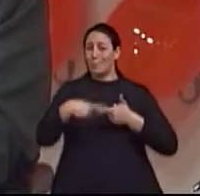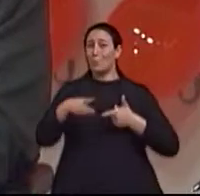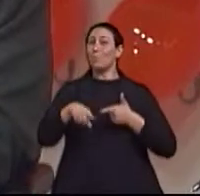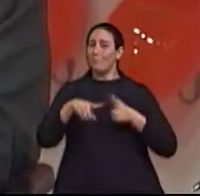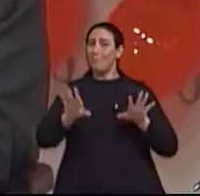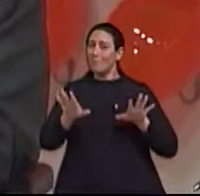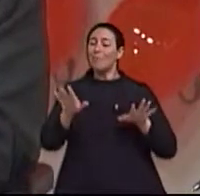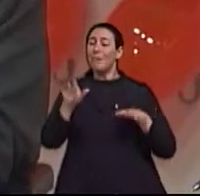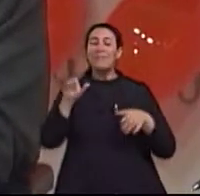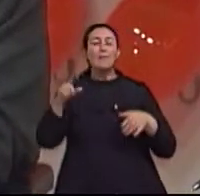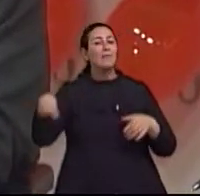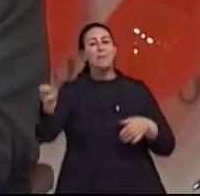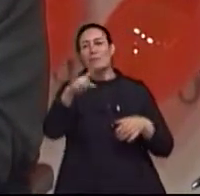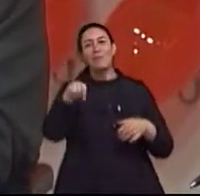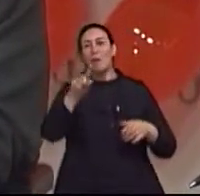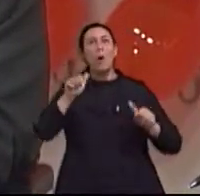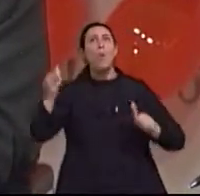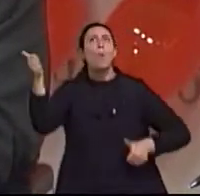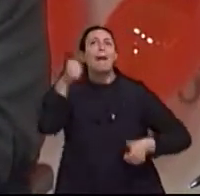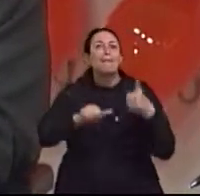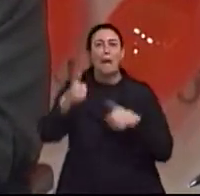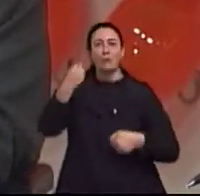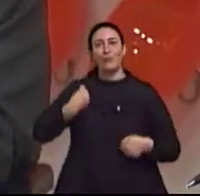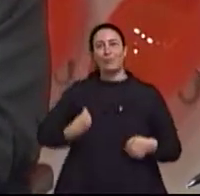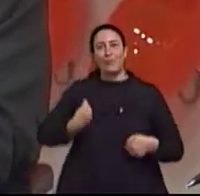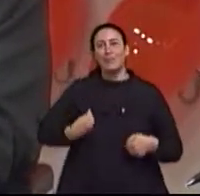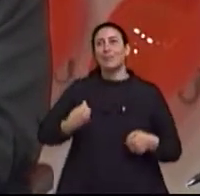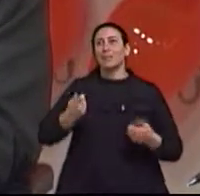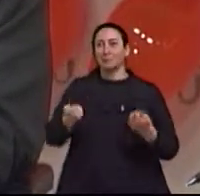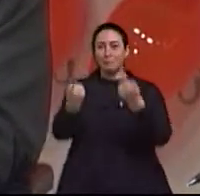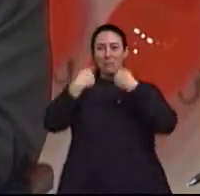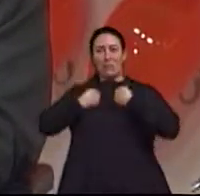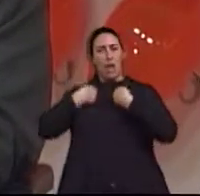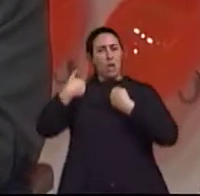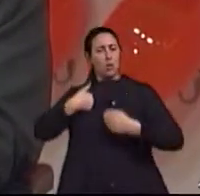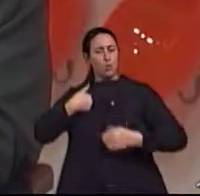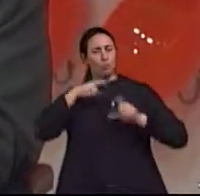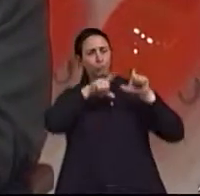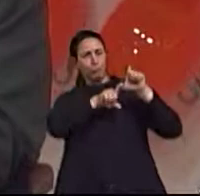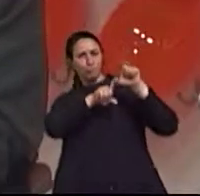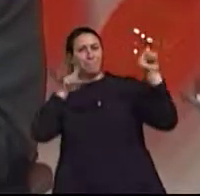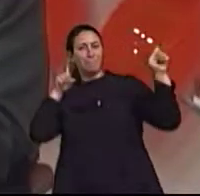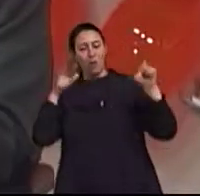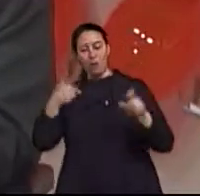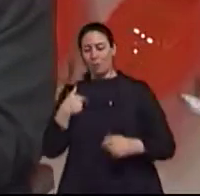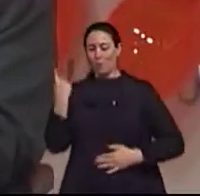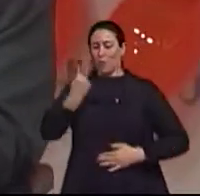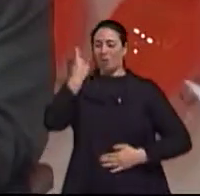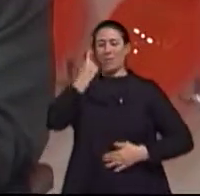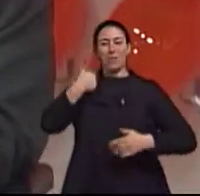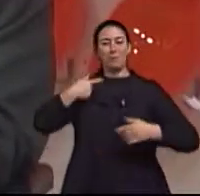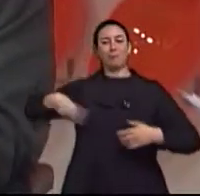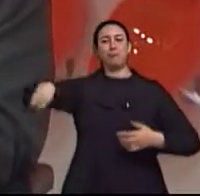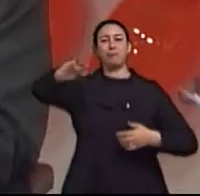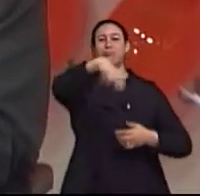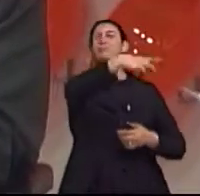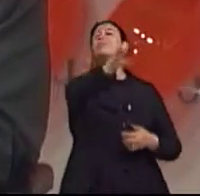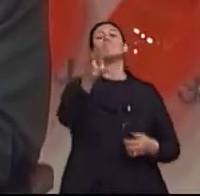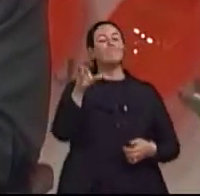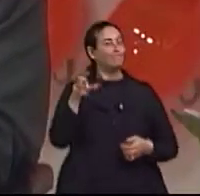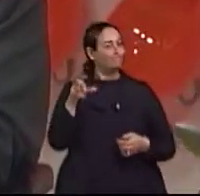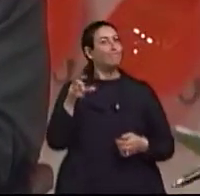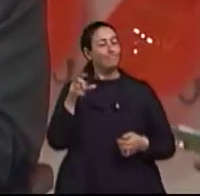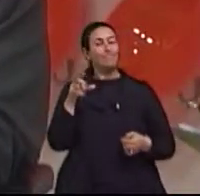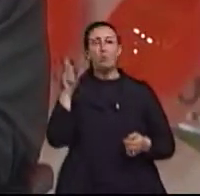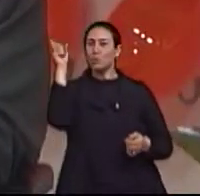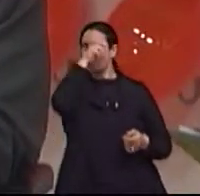para dar uma qualidade de vida, uma autonomia e uma independência para quem tem dificuldade de locomoção, seja idoso, seja com deficiência. Perfeito, perfeito. Porque o